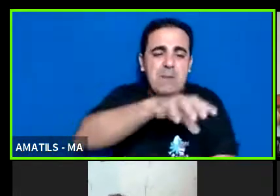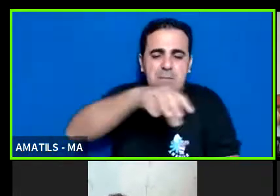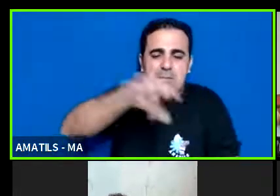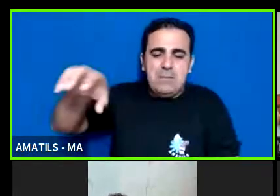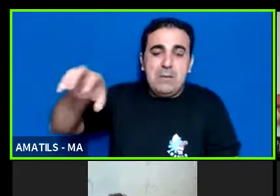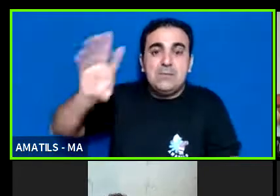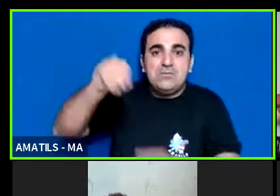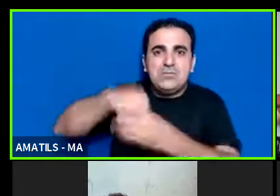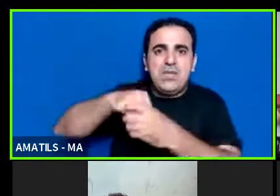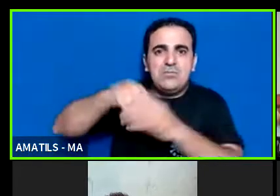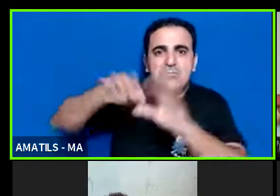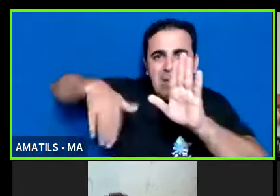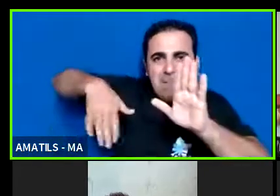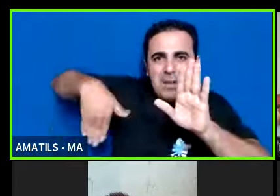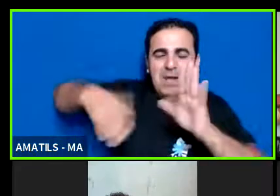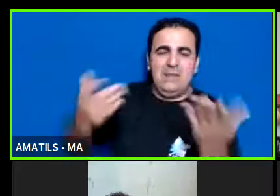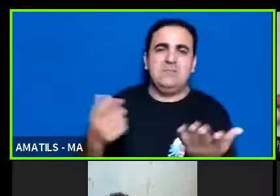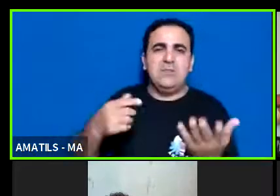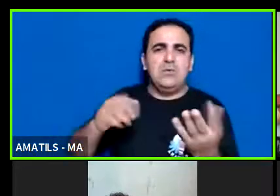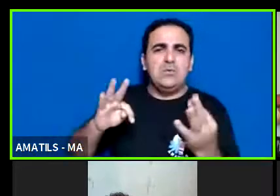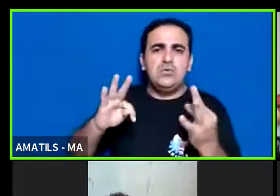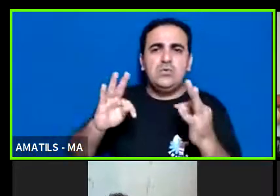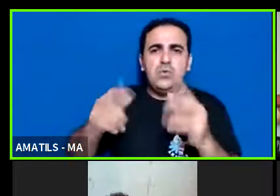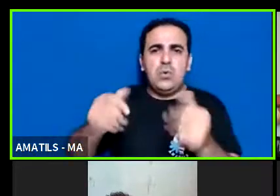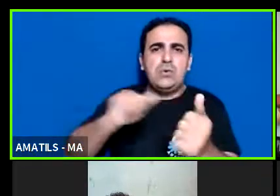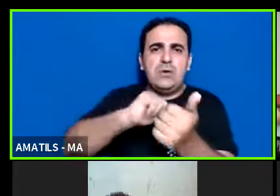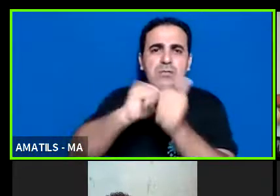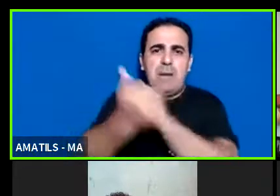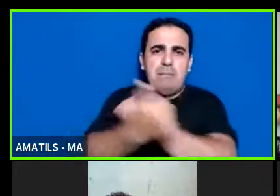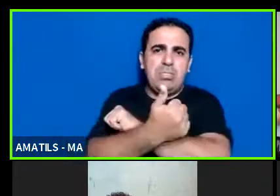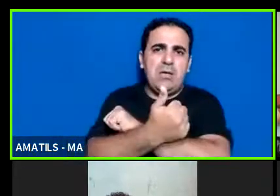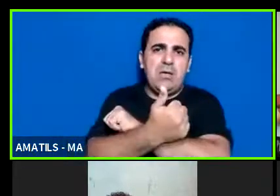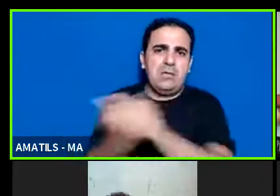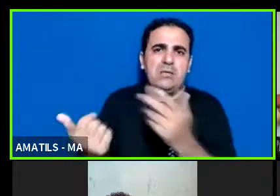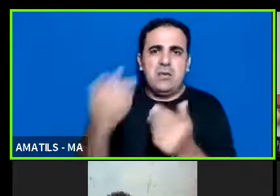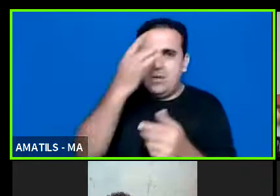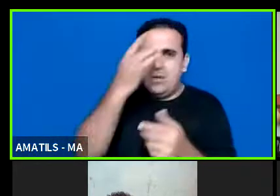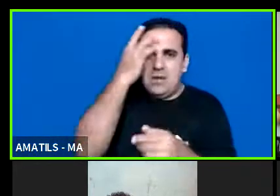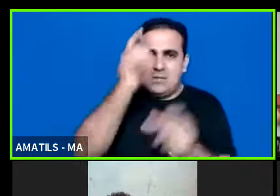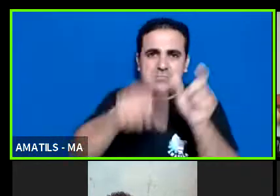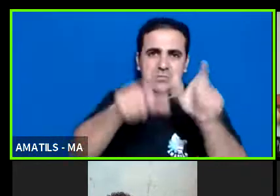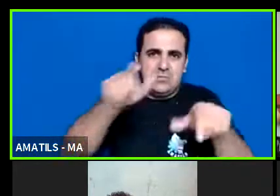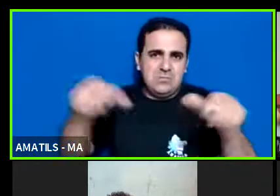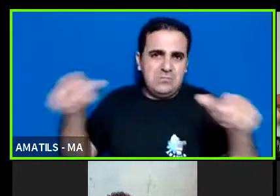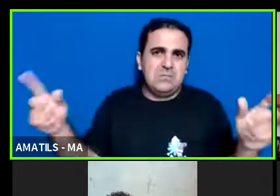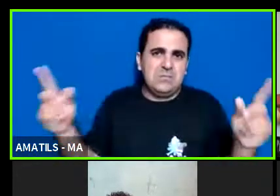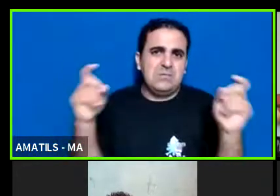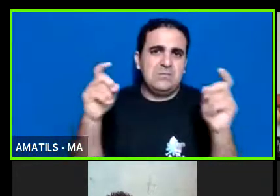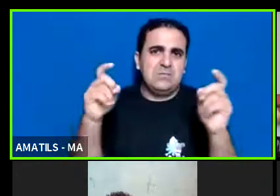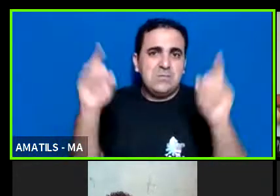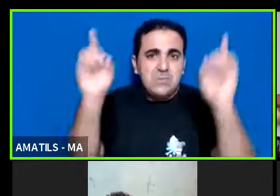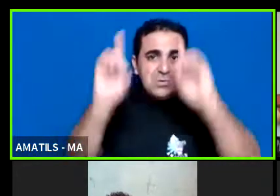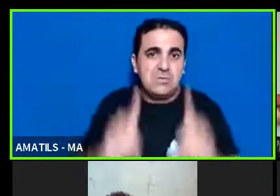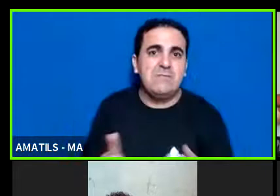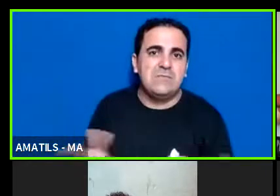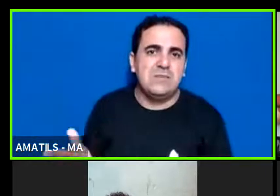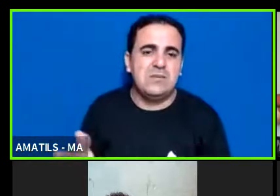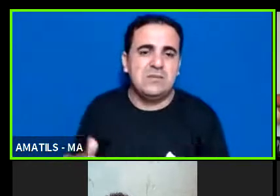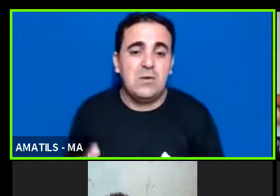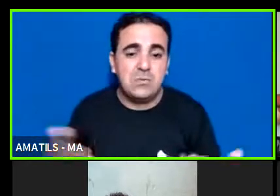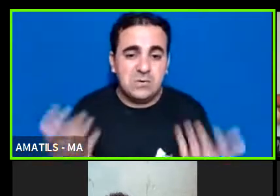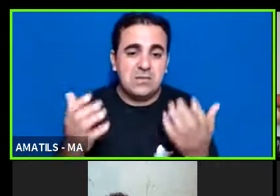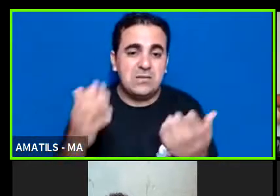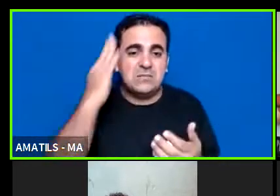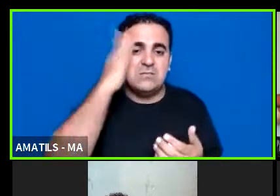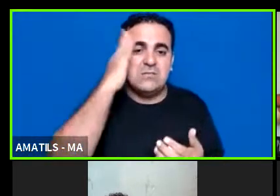praia né e todas elas adaptadas pra os mais diversos tipos de deficiência então eu queria saber essas duas coisas